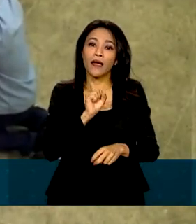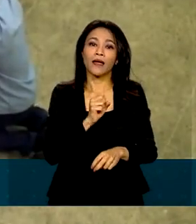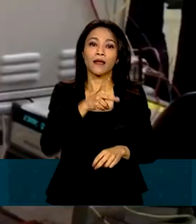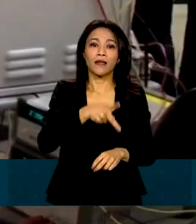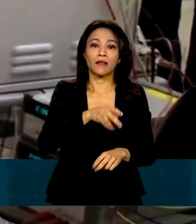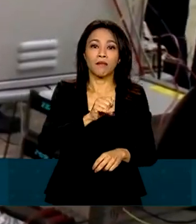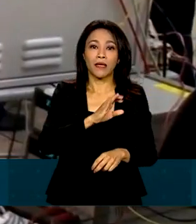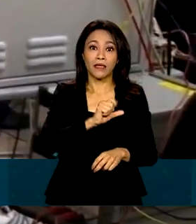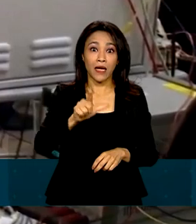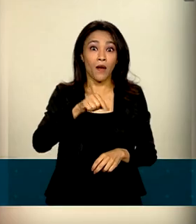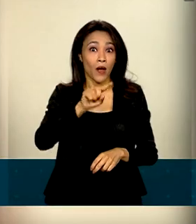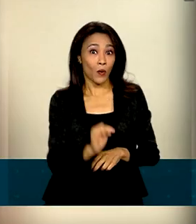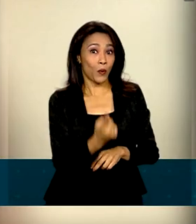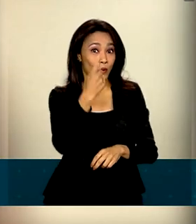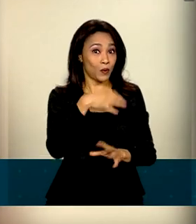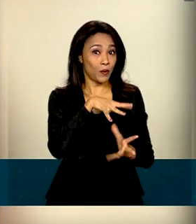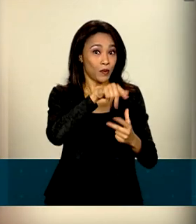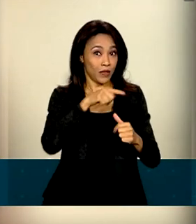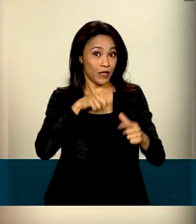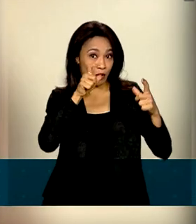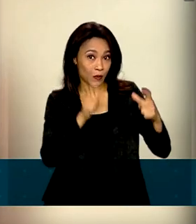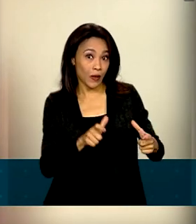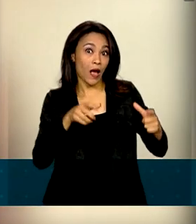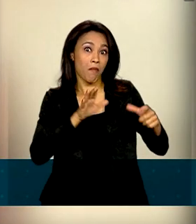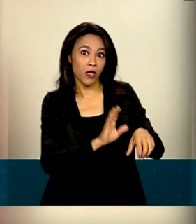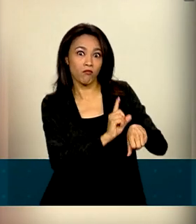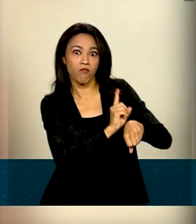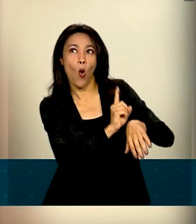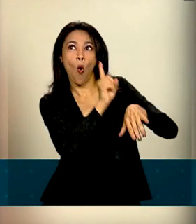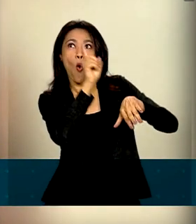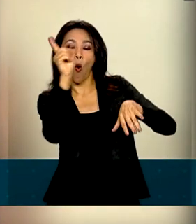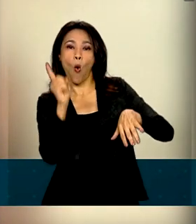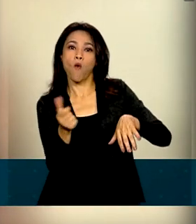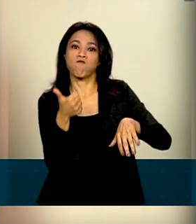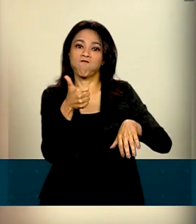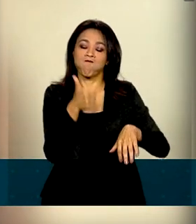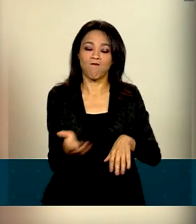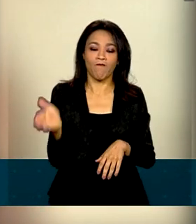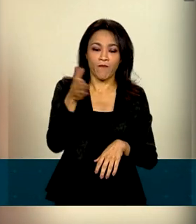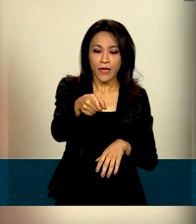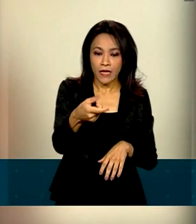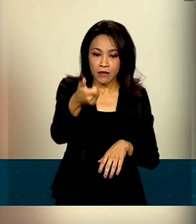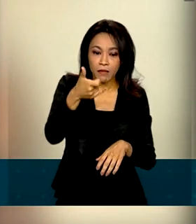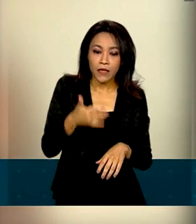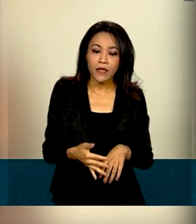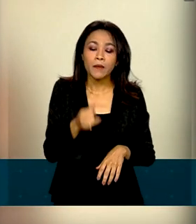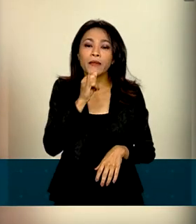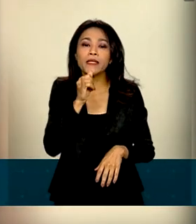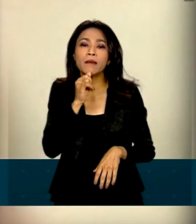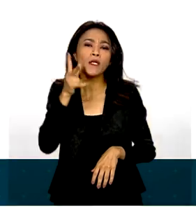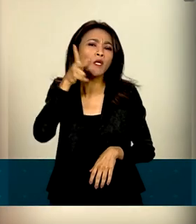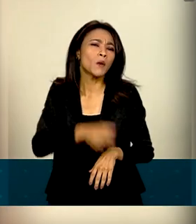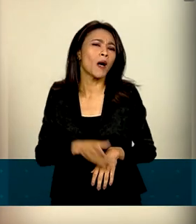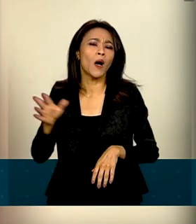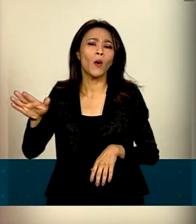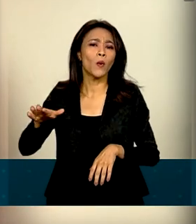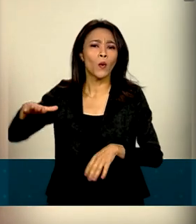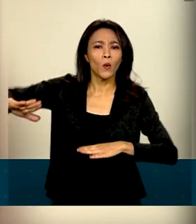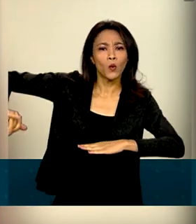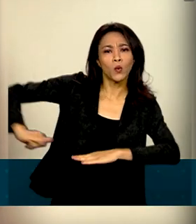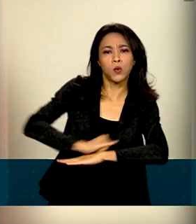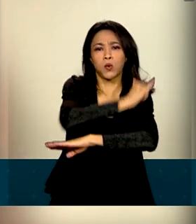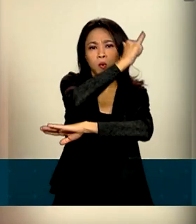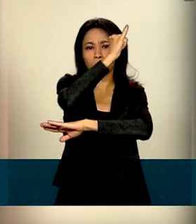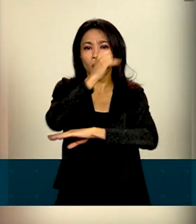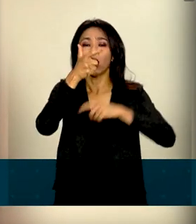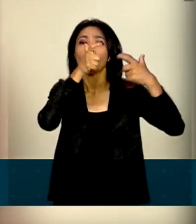mundo com espaçoporto. Para que empresas se utilizem daqui, como você utiliza, por exemplo, um aeroporto internacional. Então, Alcântara é um